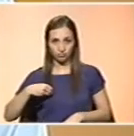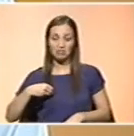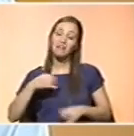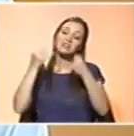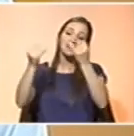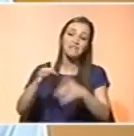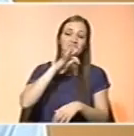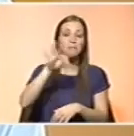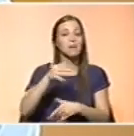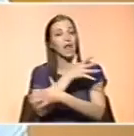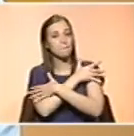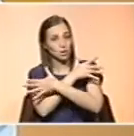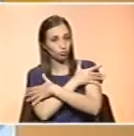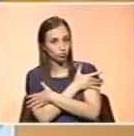amigos,